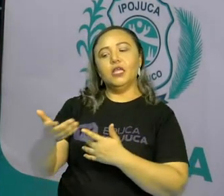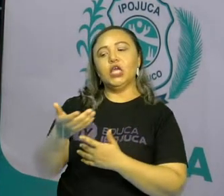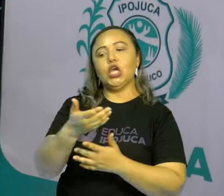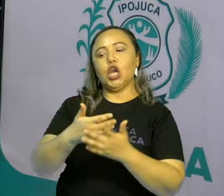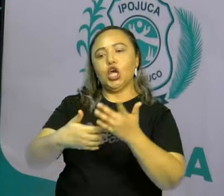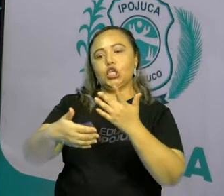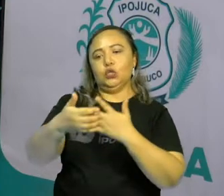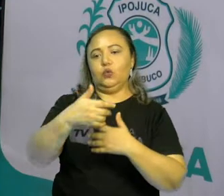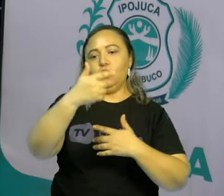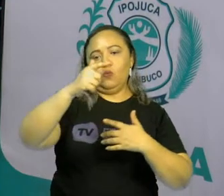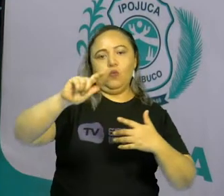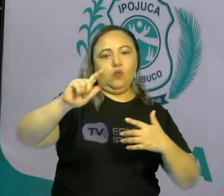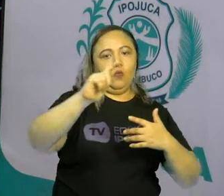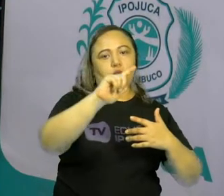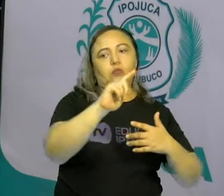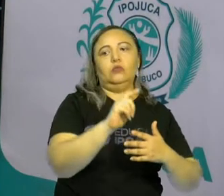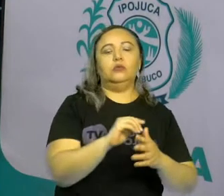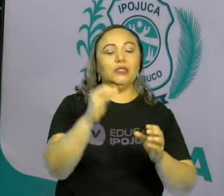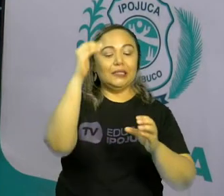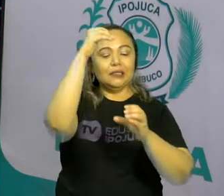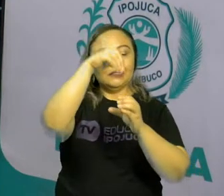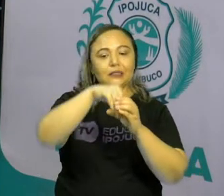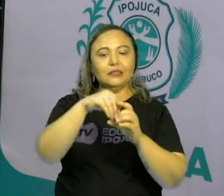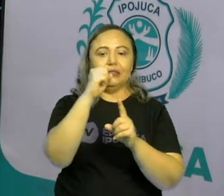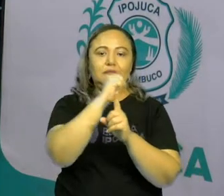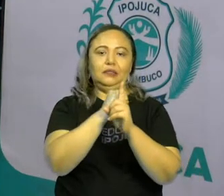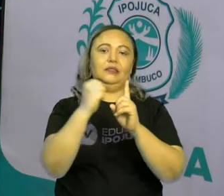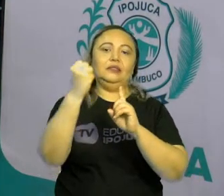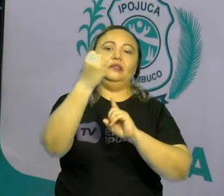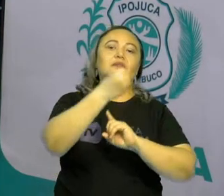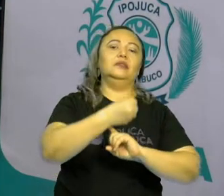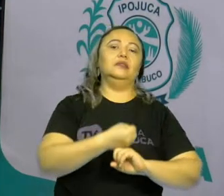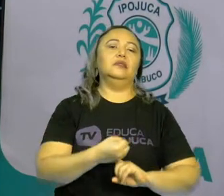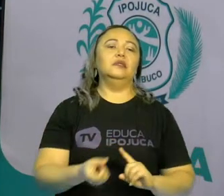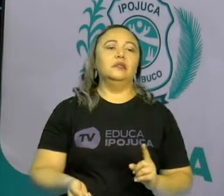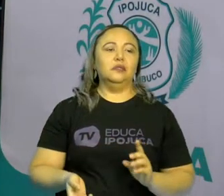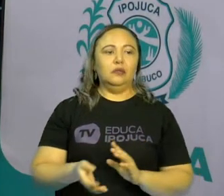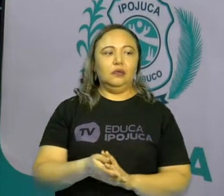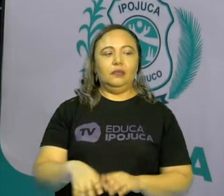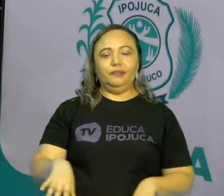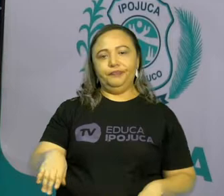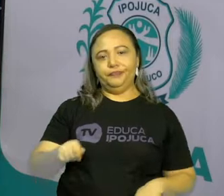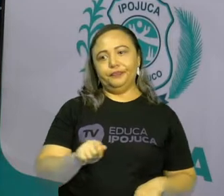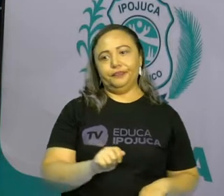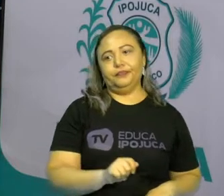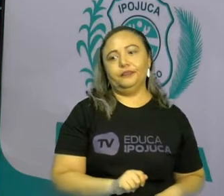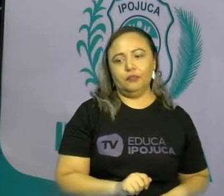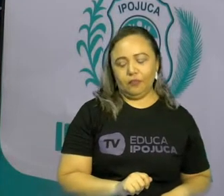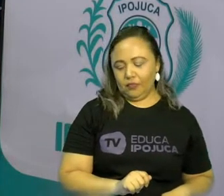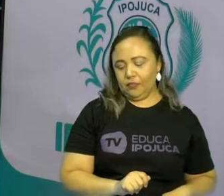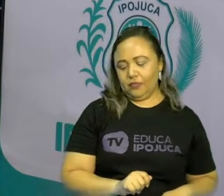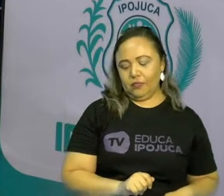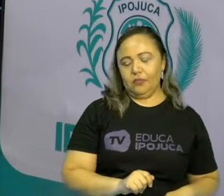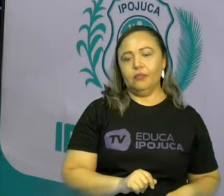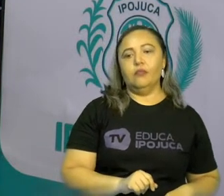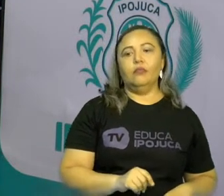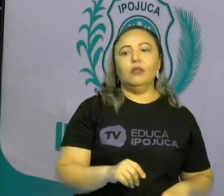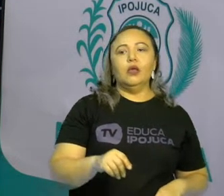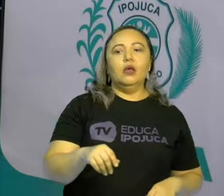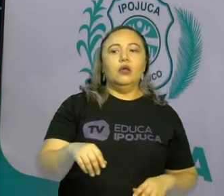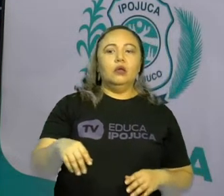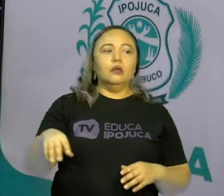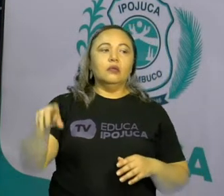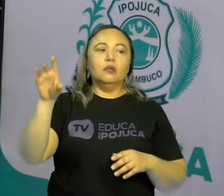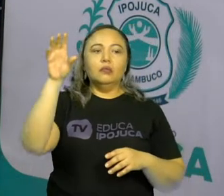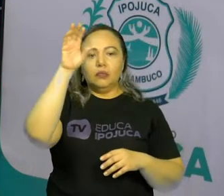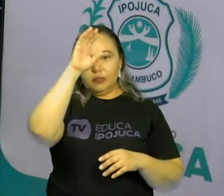com o outro na nossa sociedade ou na sociedade. Então, vamos lá. Nela